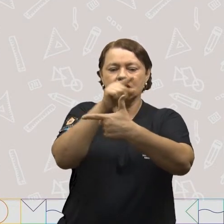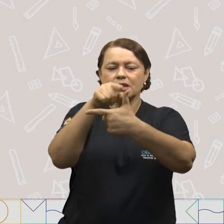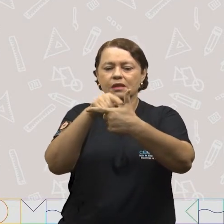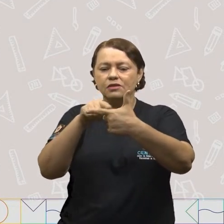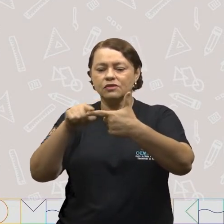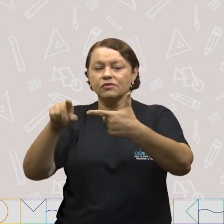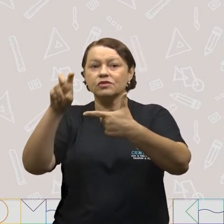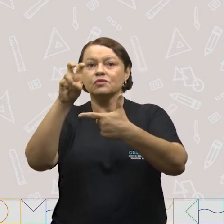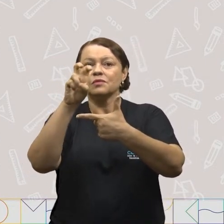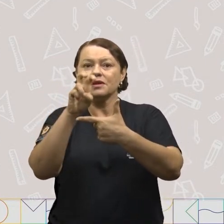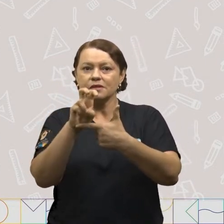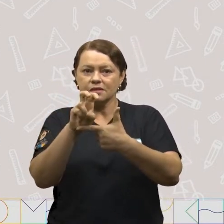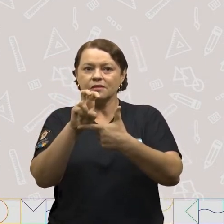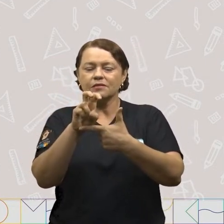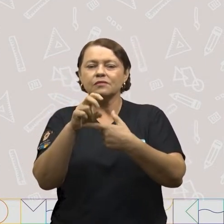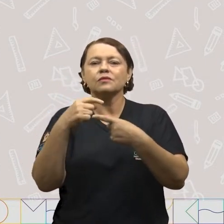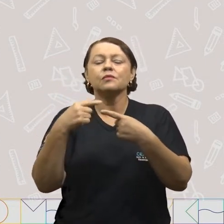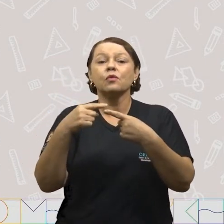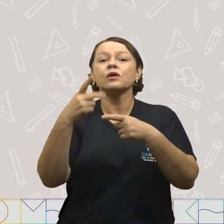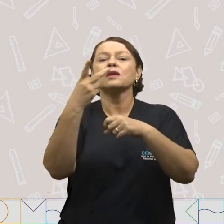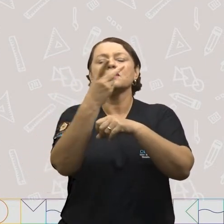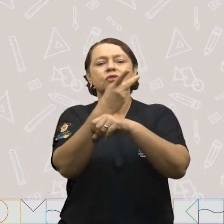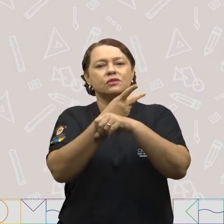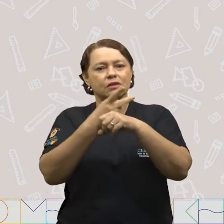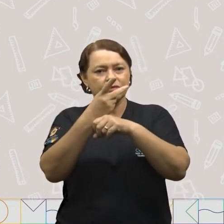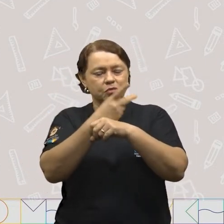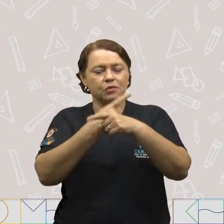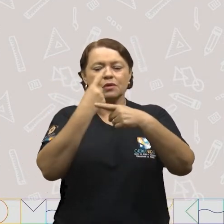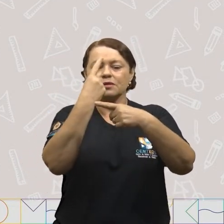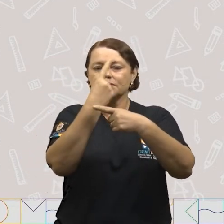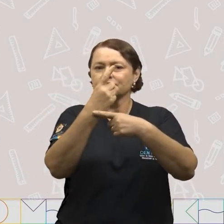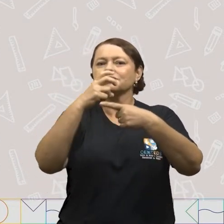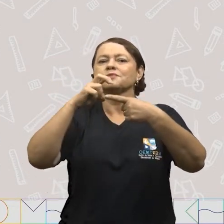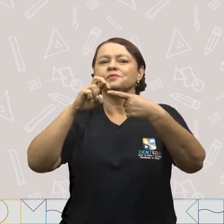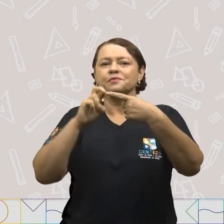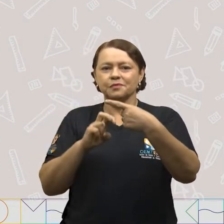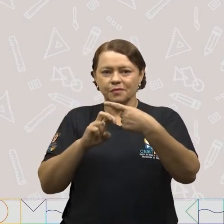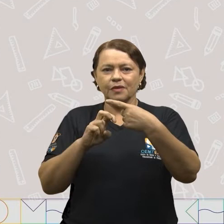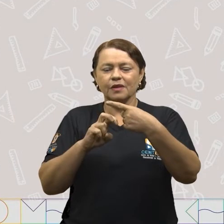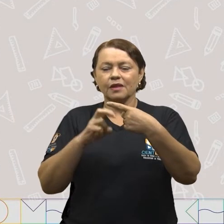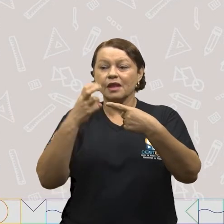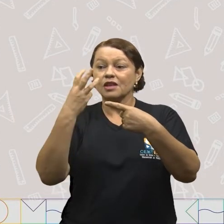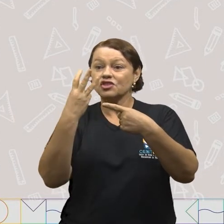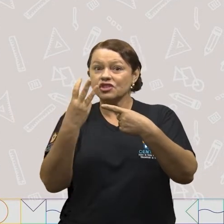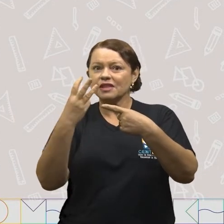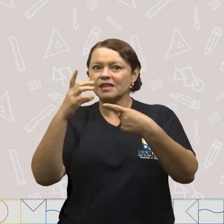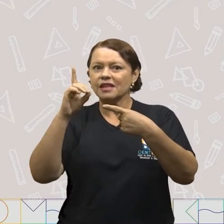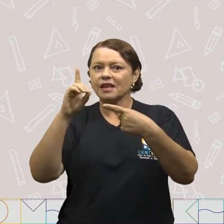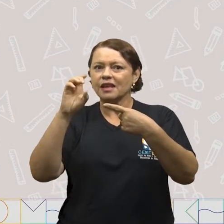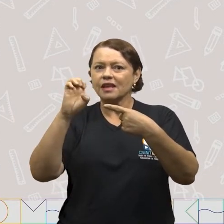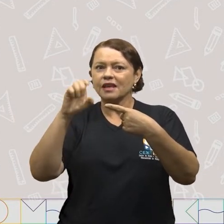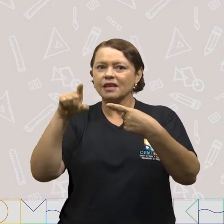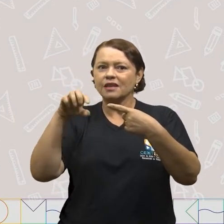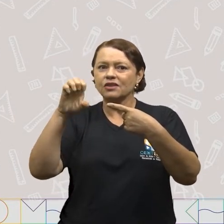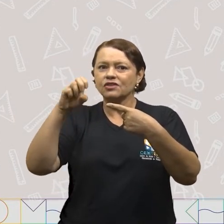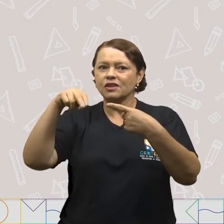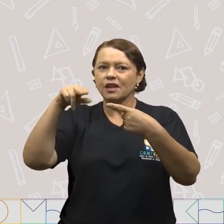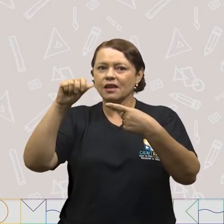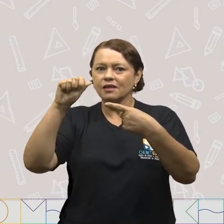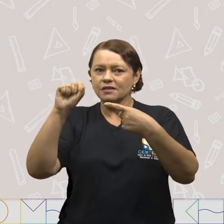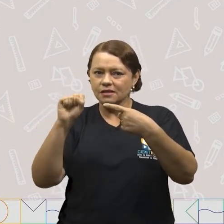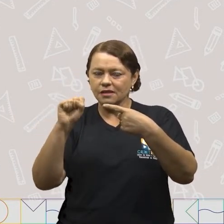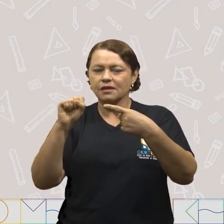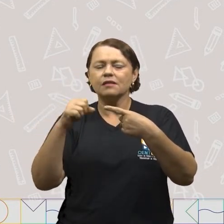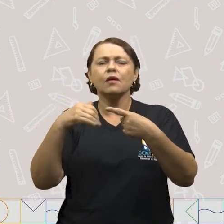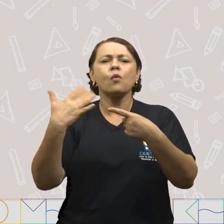para cinco, porque estamos procurando a quinta parte de três dezenas. Me diga quanto que é.